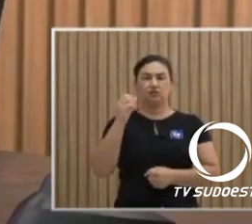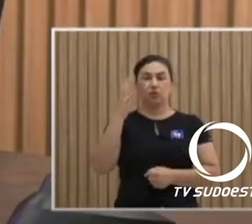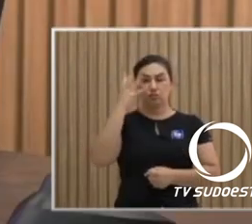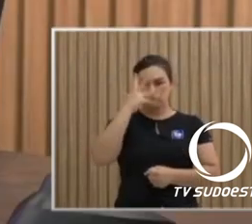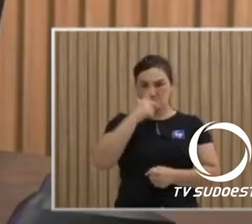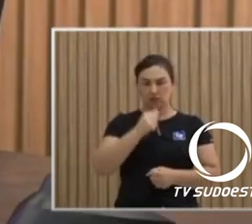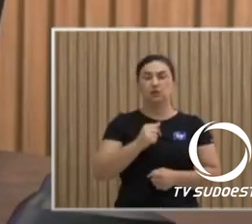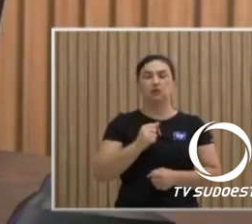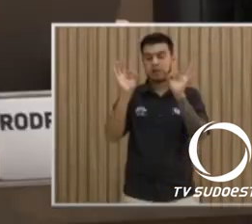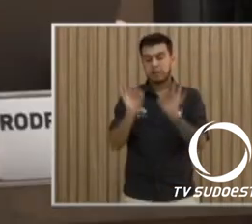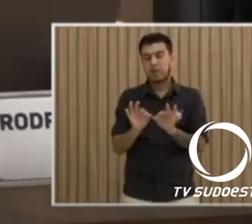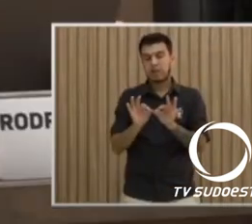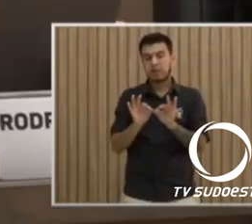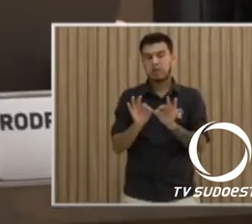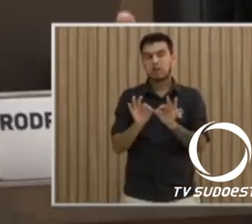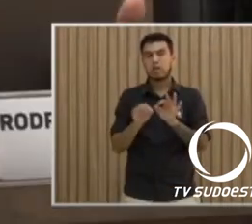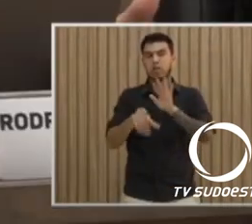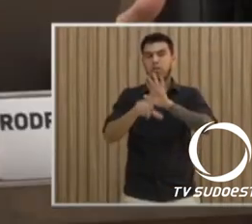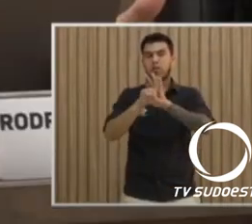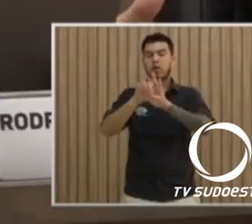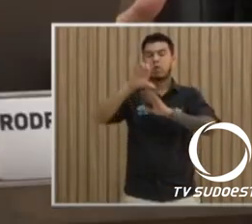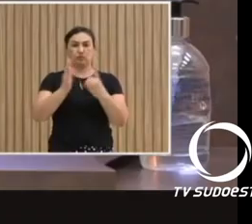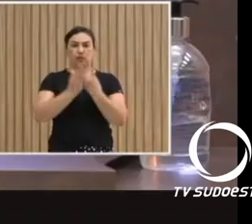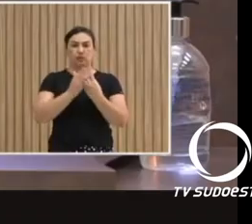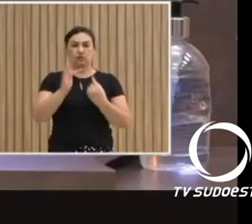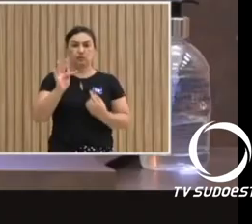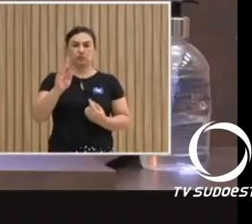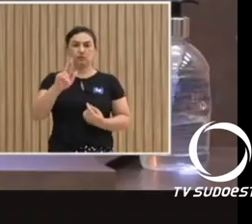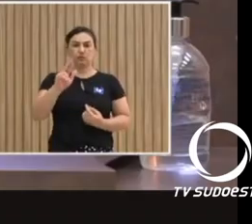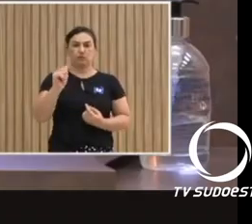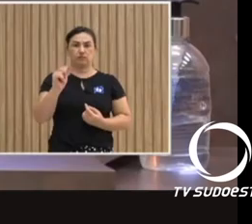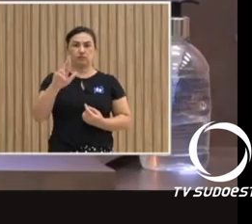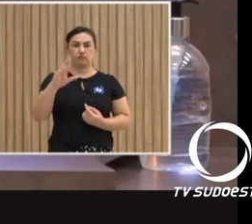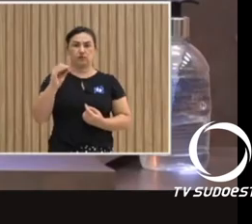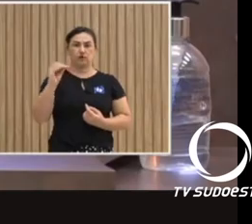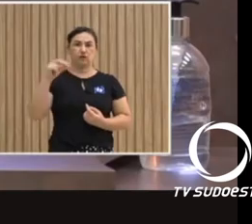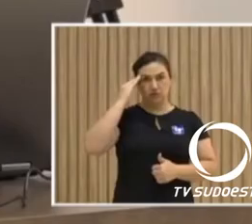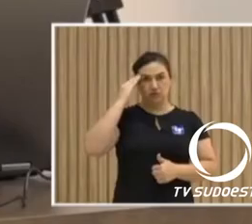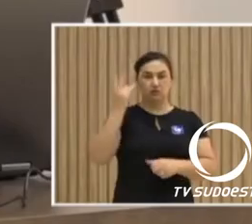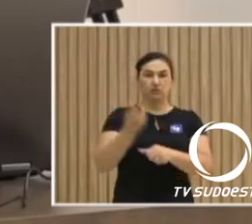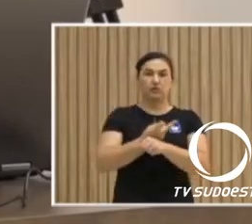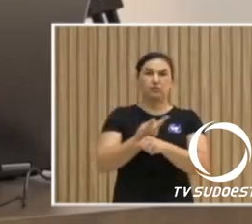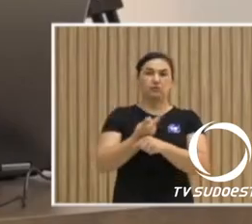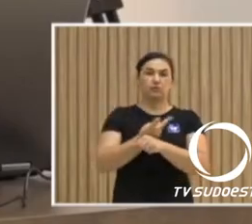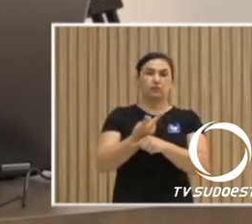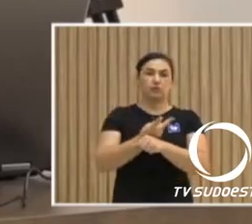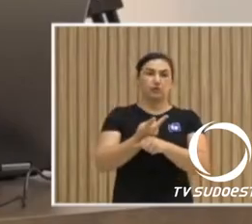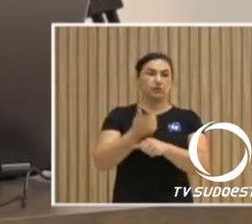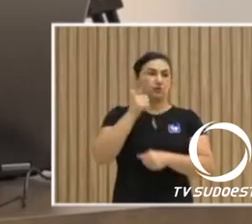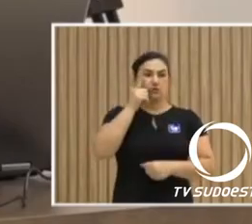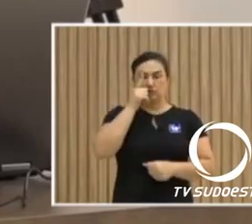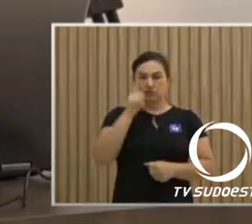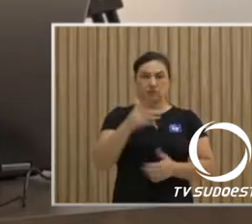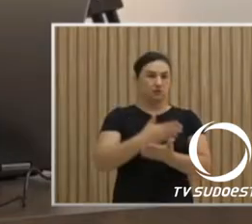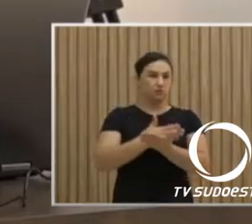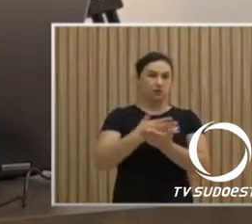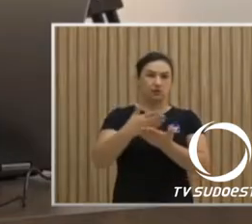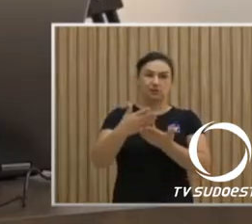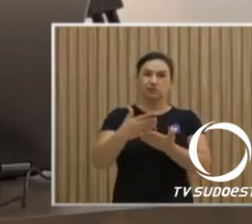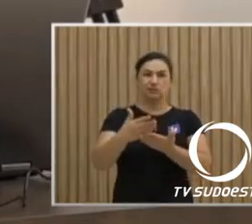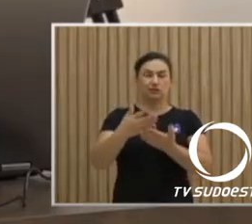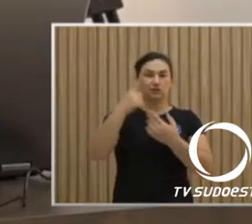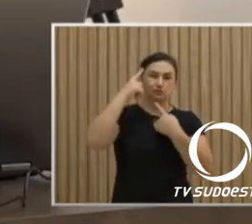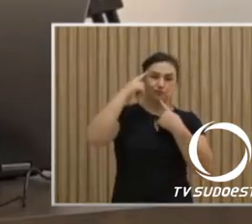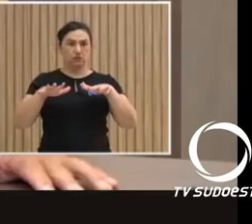Rafael Celestrin, PSD, Rodrigo Correia, Podemos e Rômulo Fajon, União Brasil. Comissão de Orçamento e Finanças, vereadores